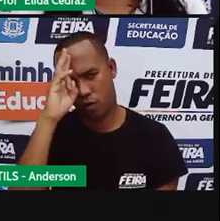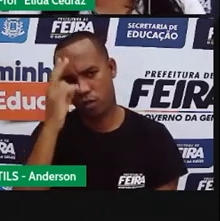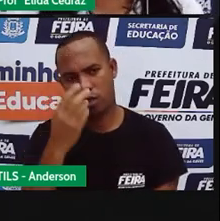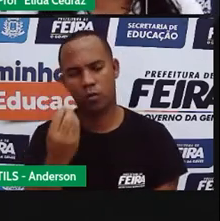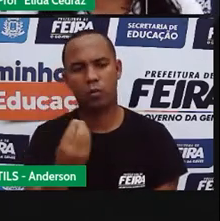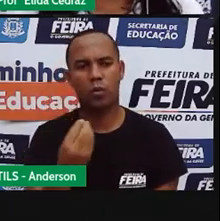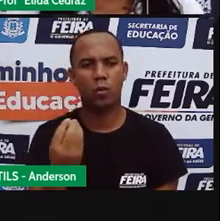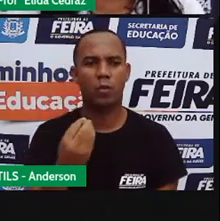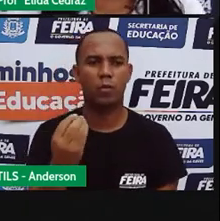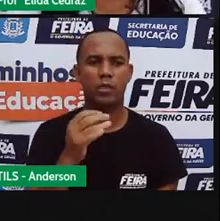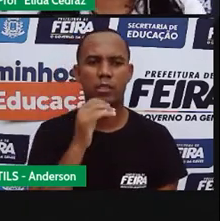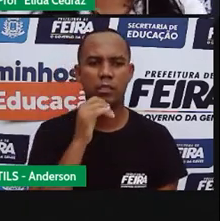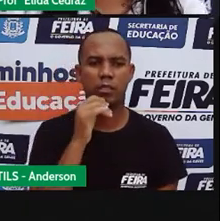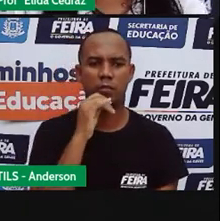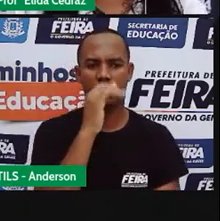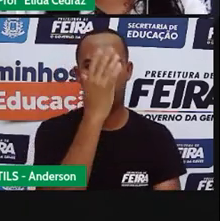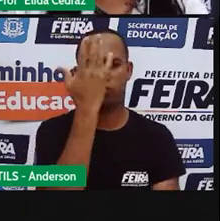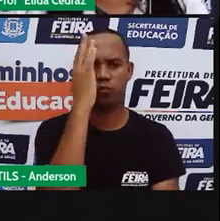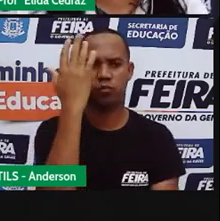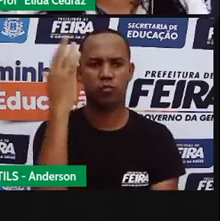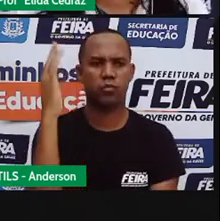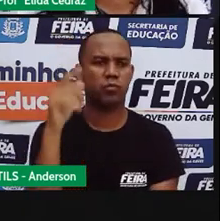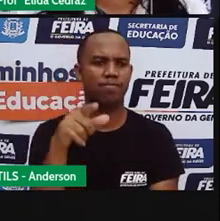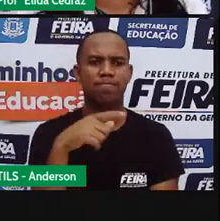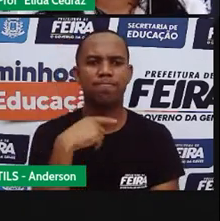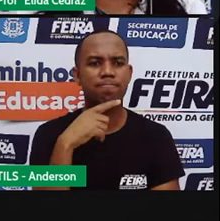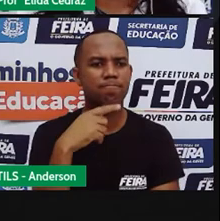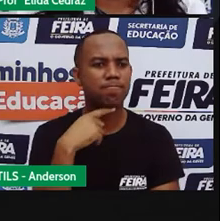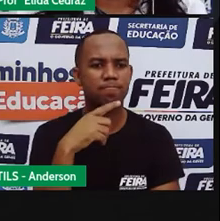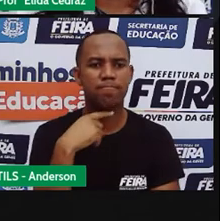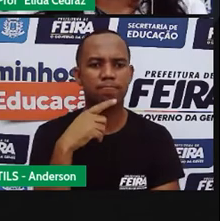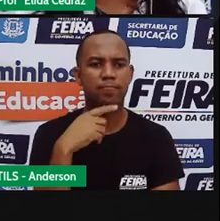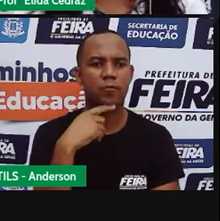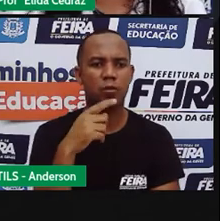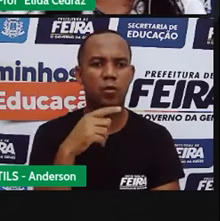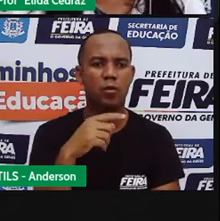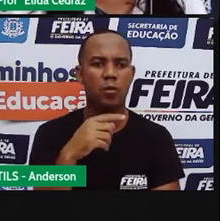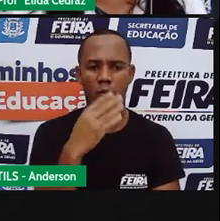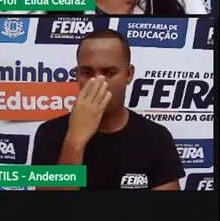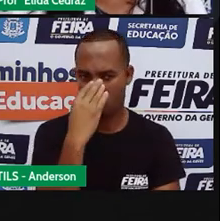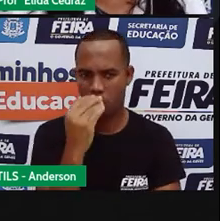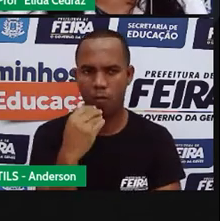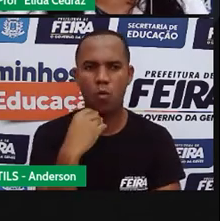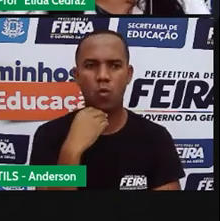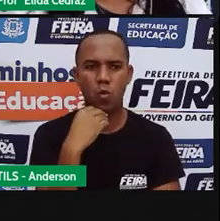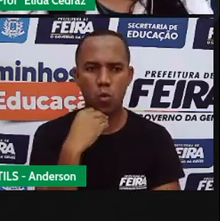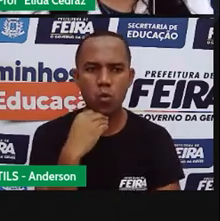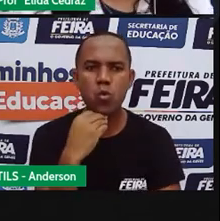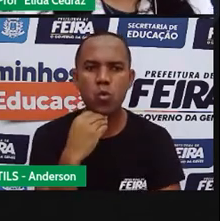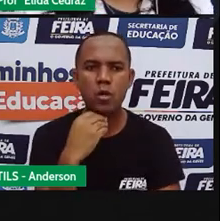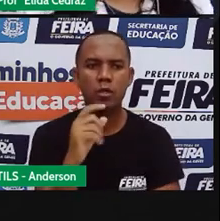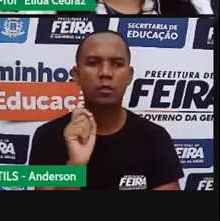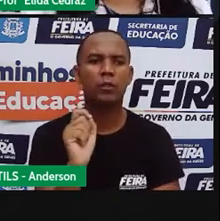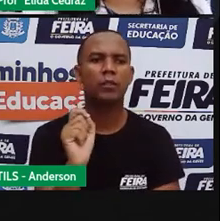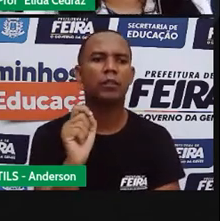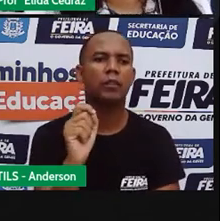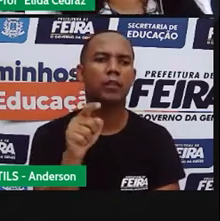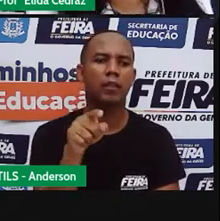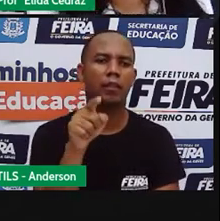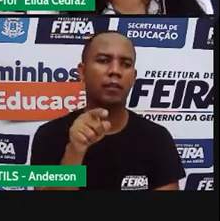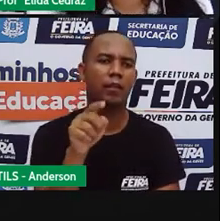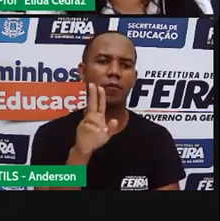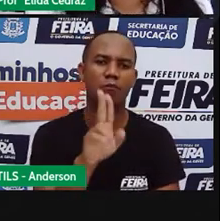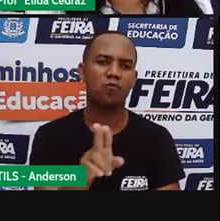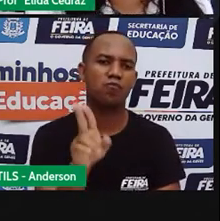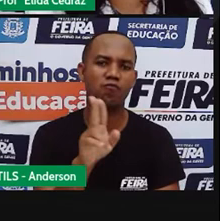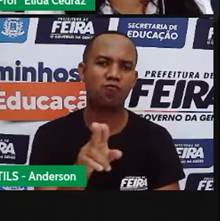e nem a palha resistiram ao soco do lobo, porque os materiais foram, além de